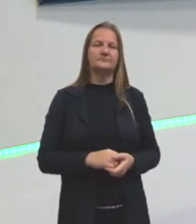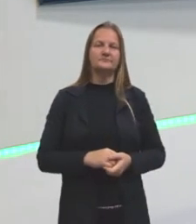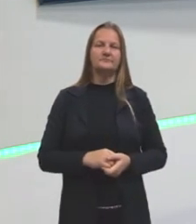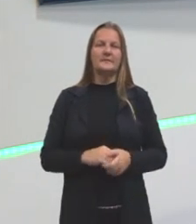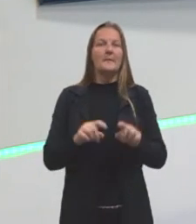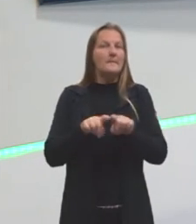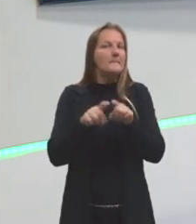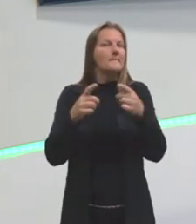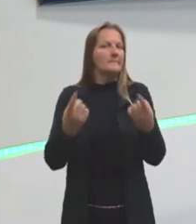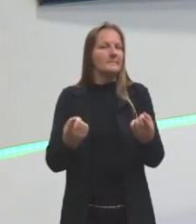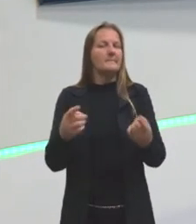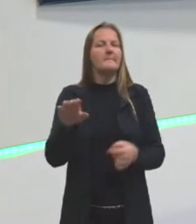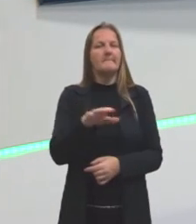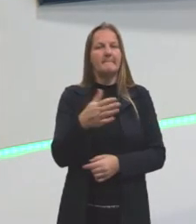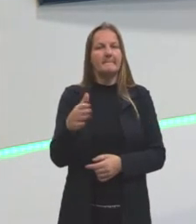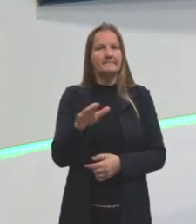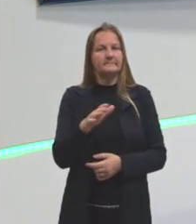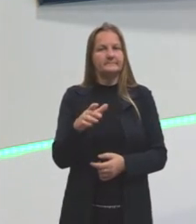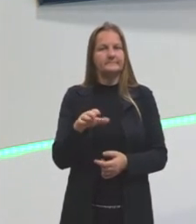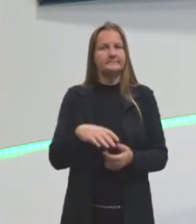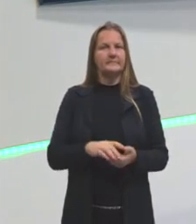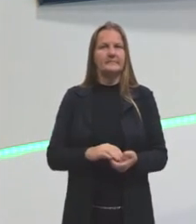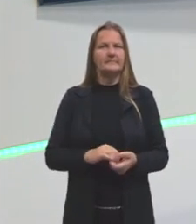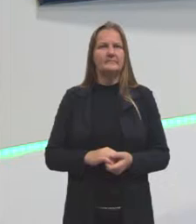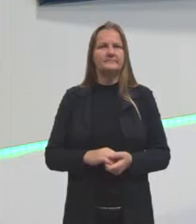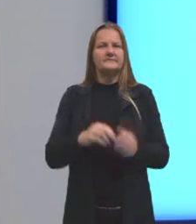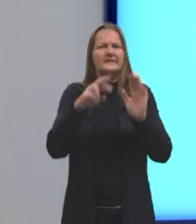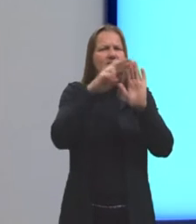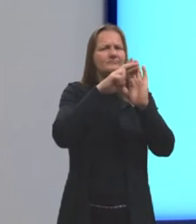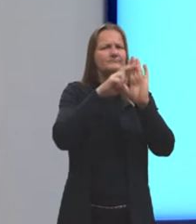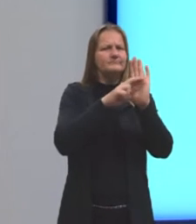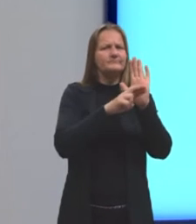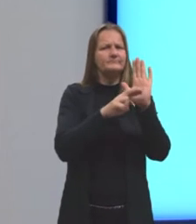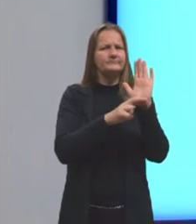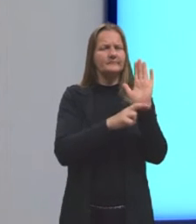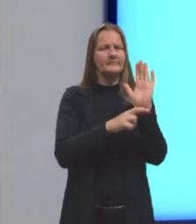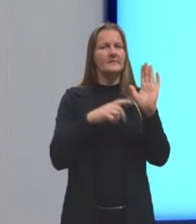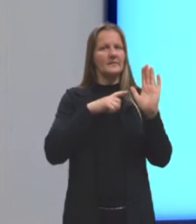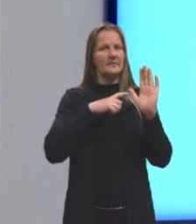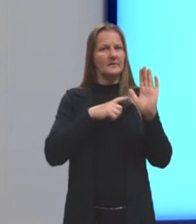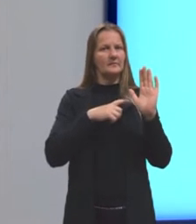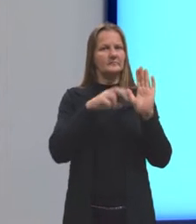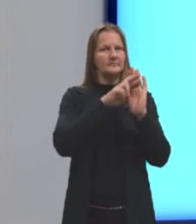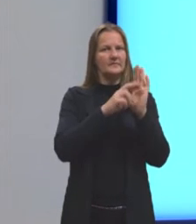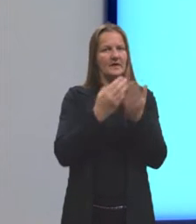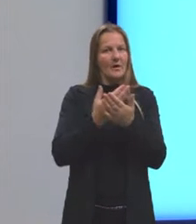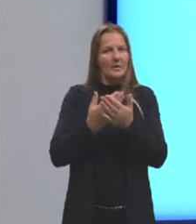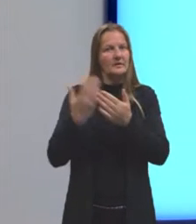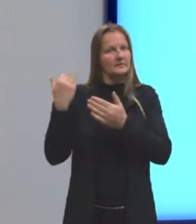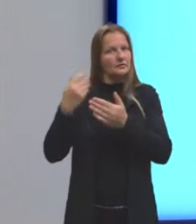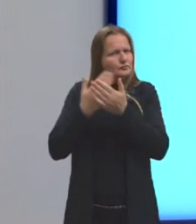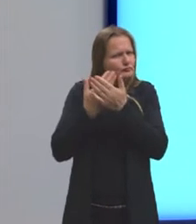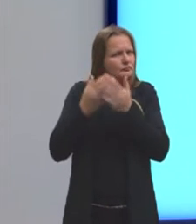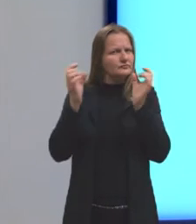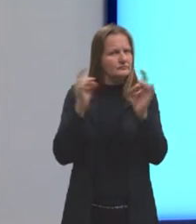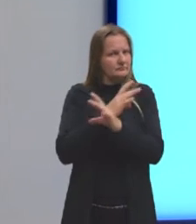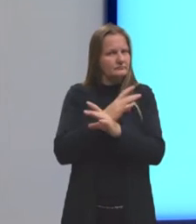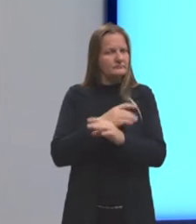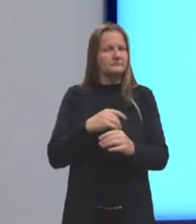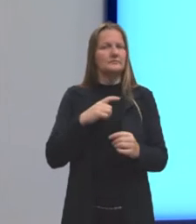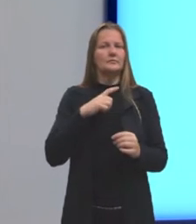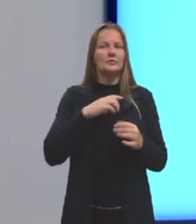Mas, apesar de ela ter regras que a gente já viu ali nas nossas aulas anteriores, por